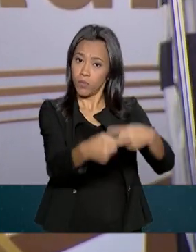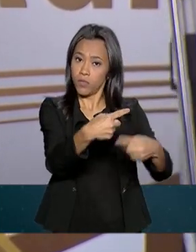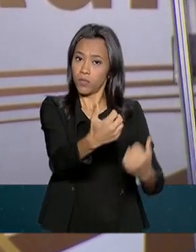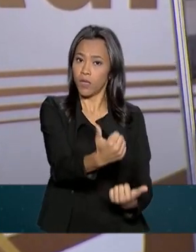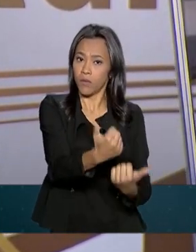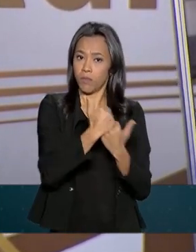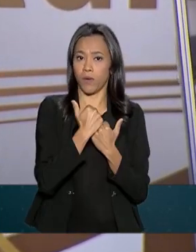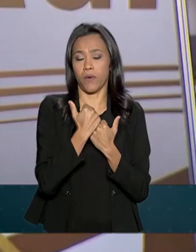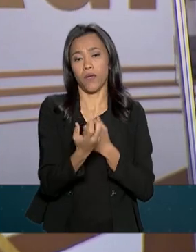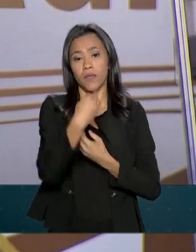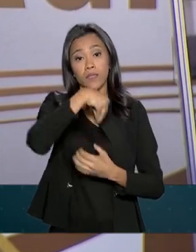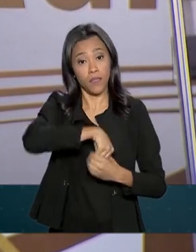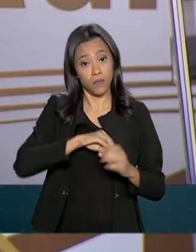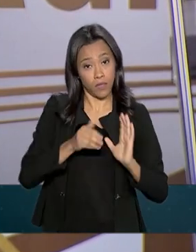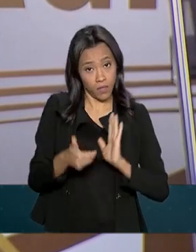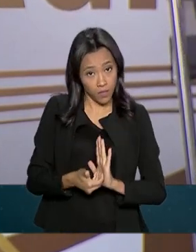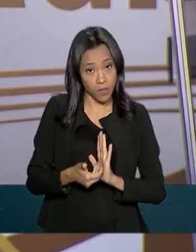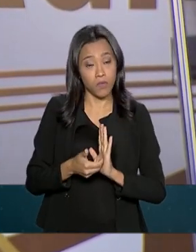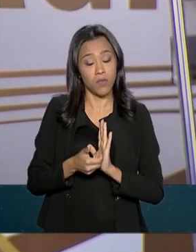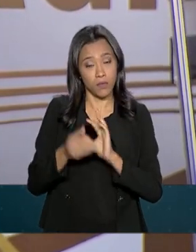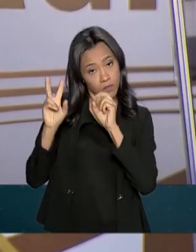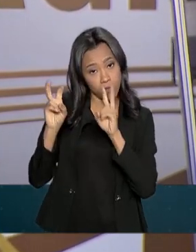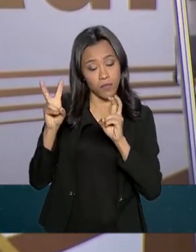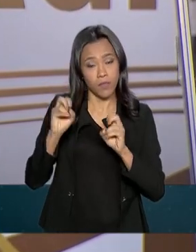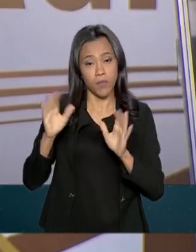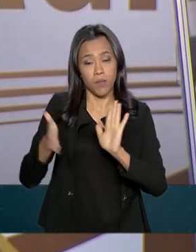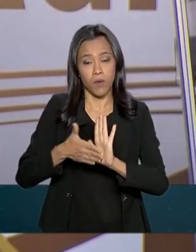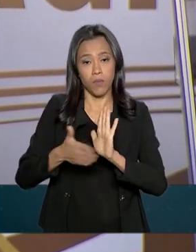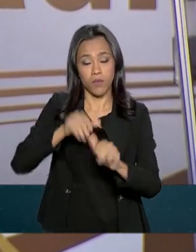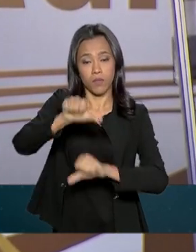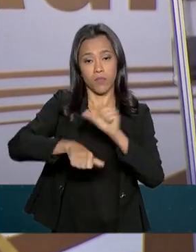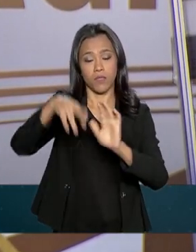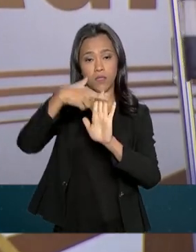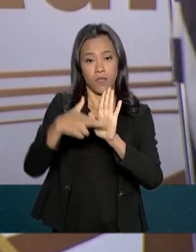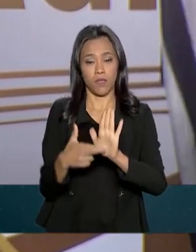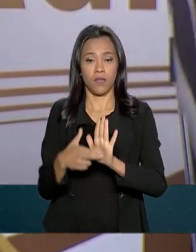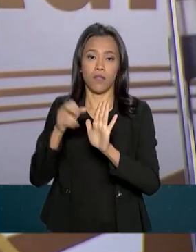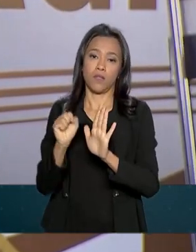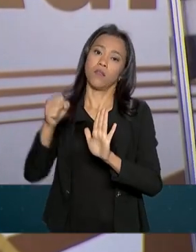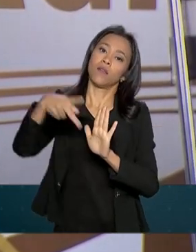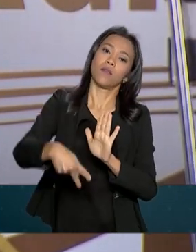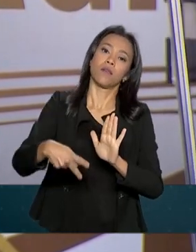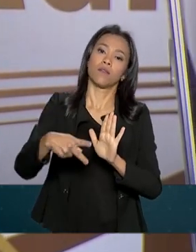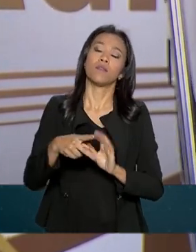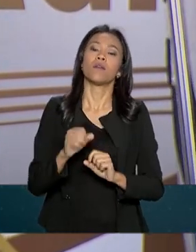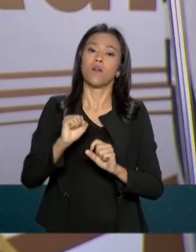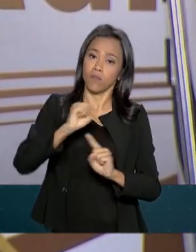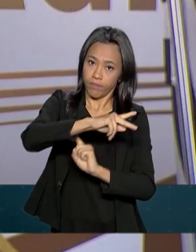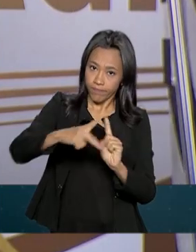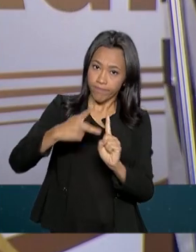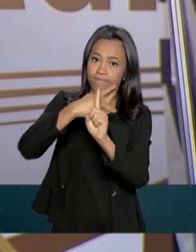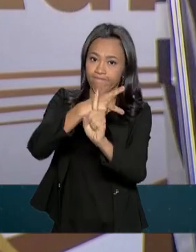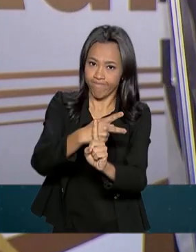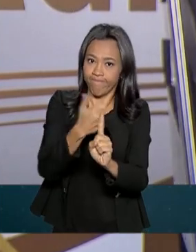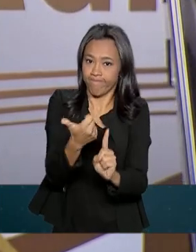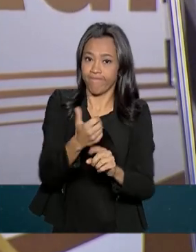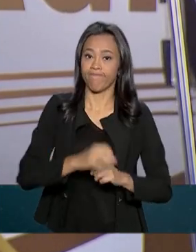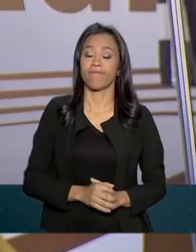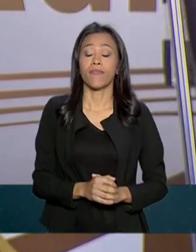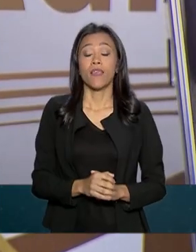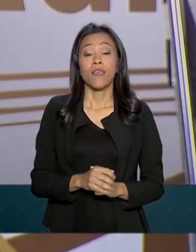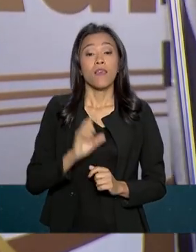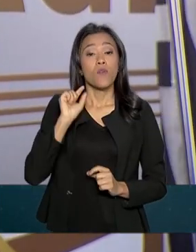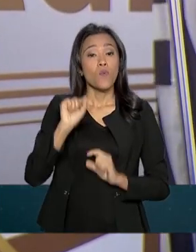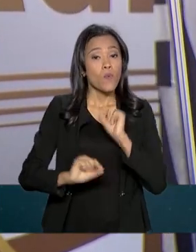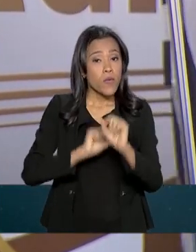da Câmara na questão da reforma da Previdência. E uma das medidas tomadas e estudadas com ele é